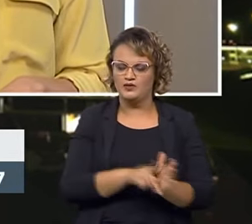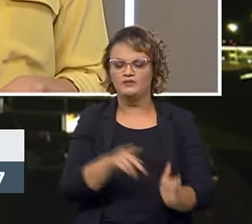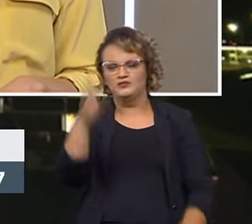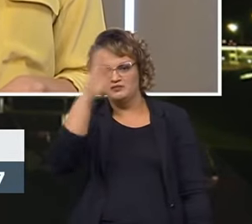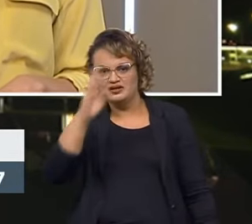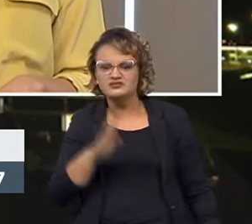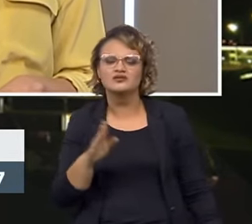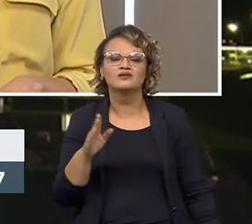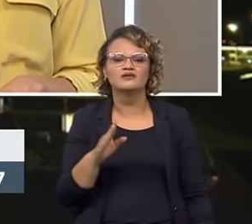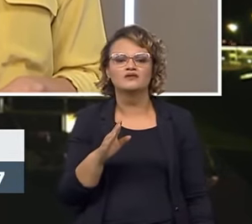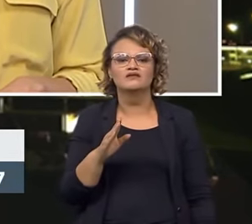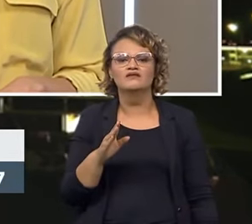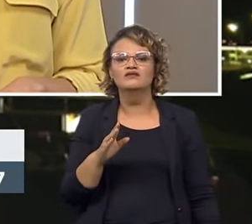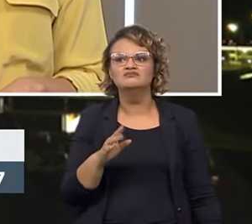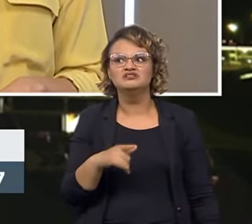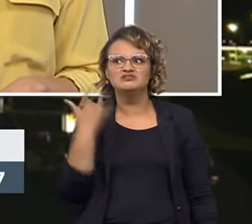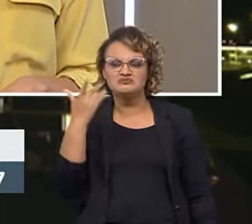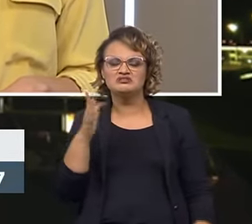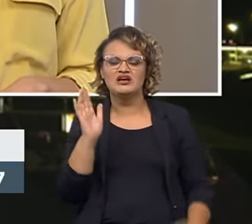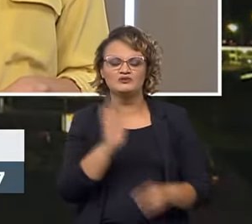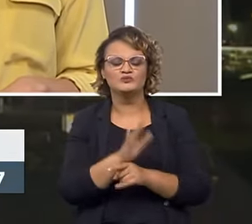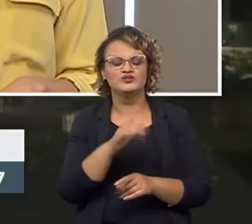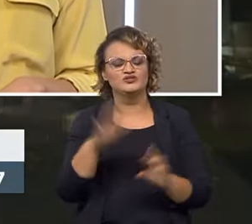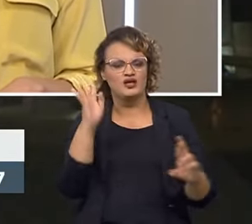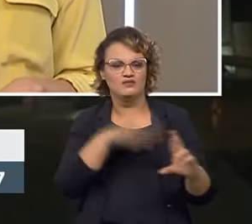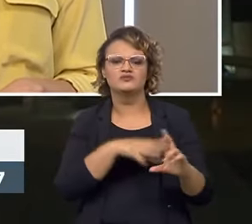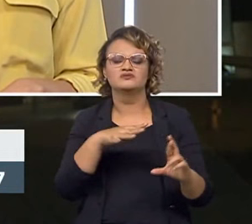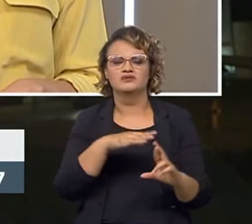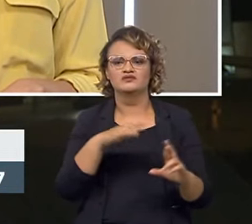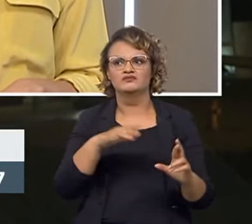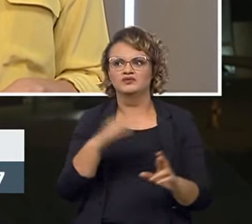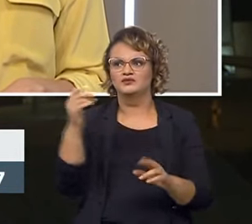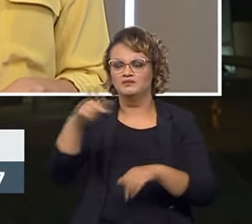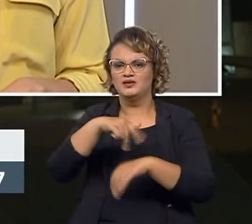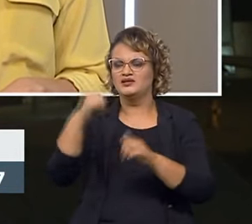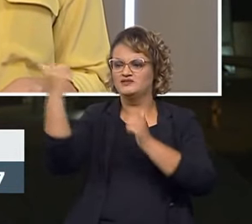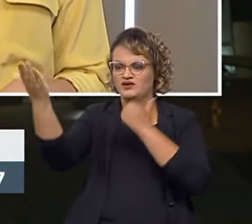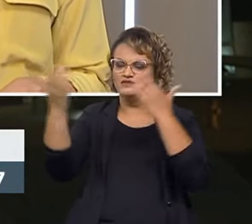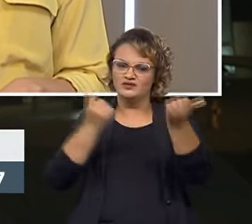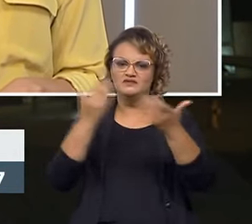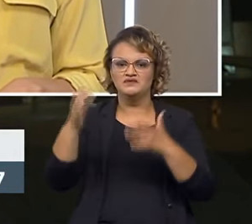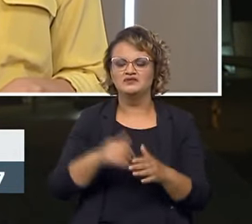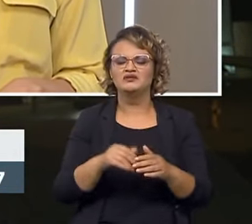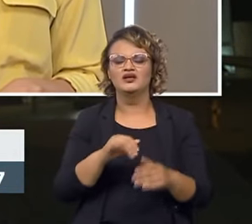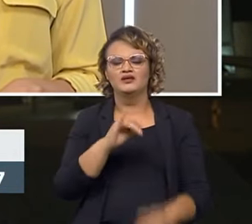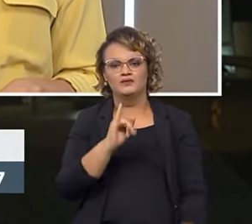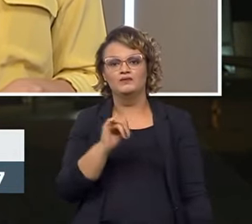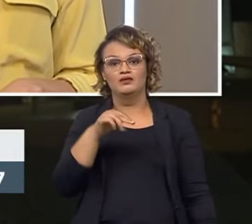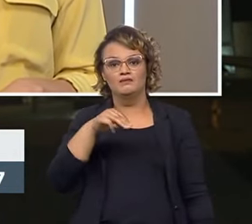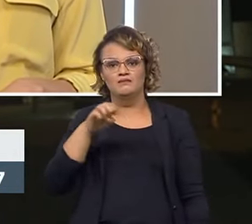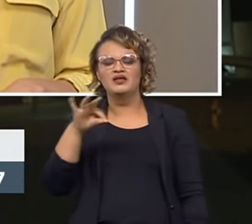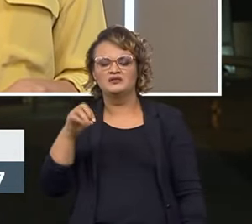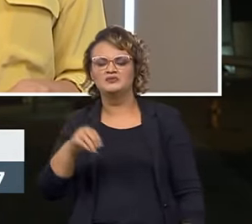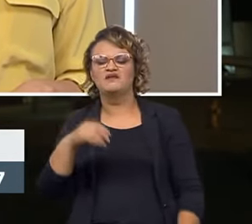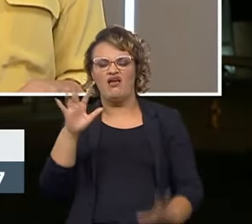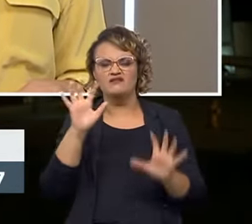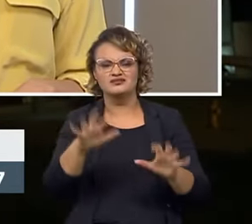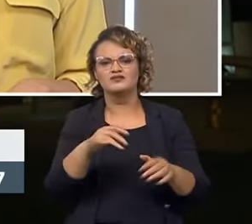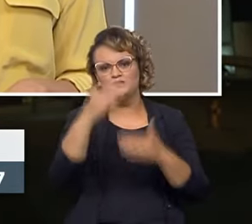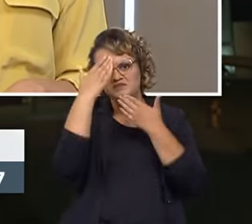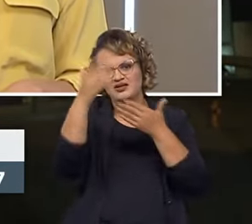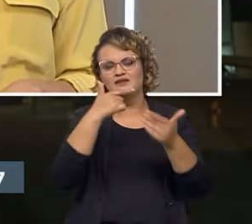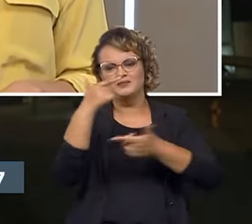e aquilo que realmente faz a gente ser reconhecido lá fora. E o Inmetro é uma dessas instituições. Obrigado e parabéns pelo trabalho que